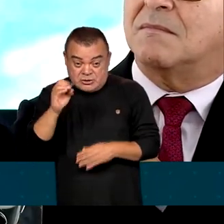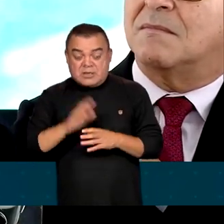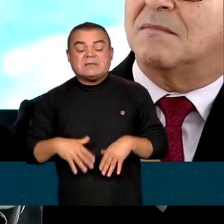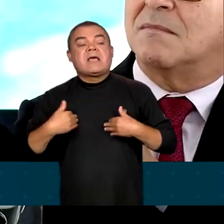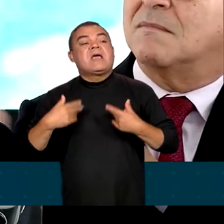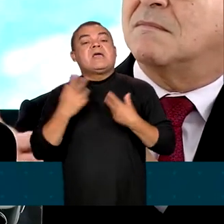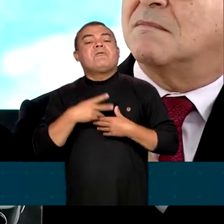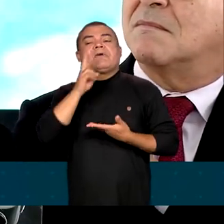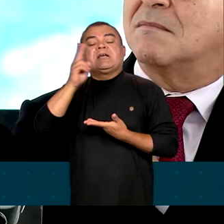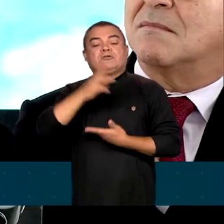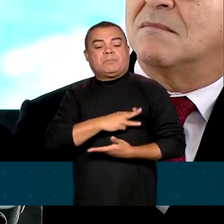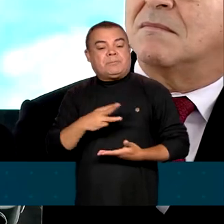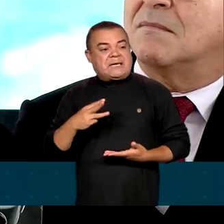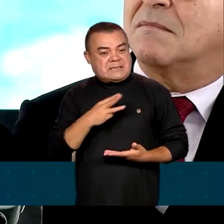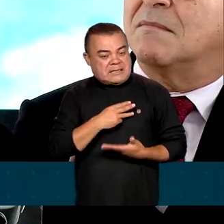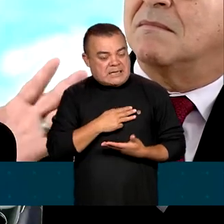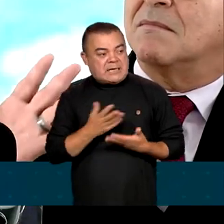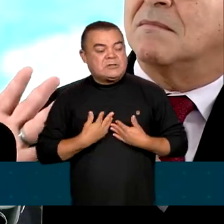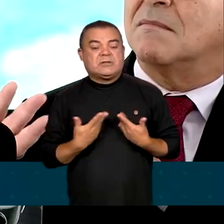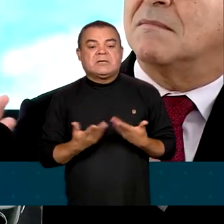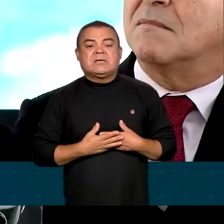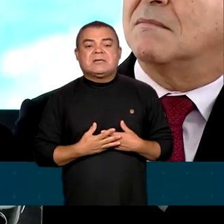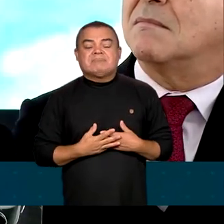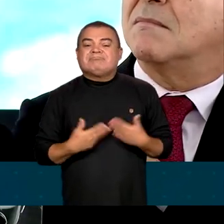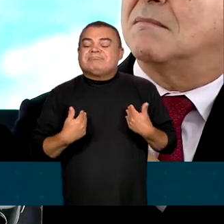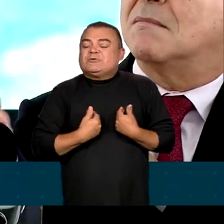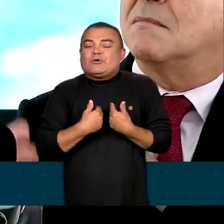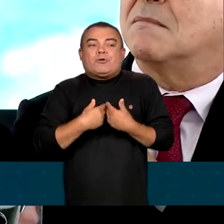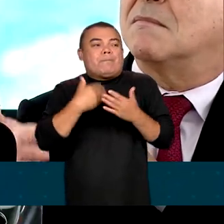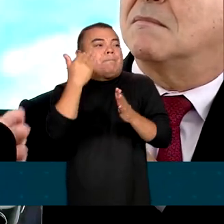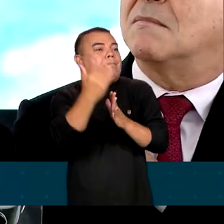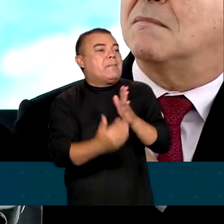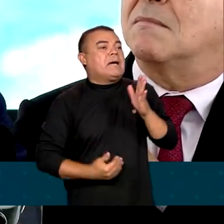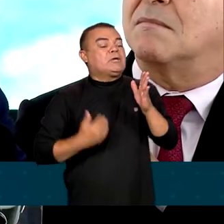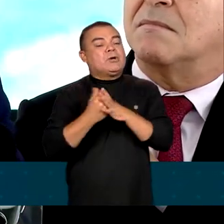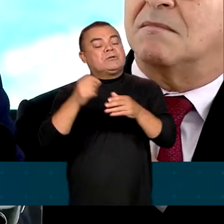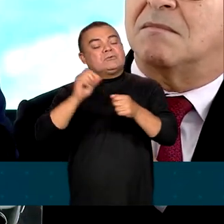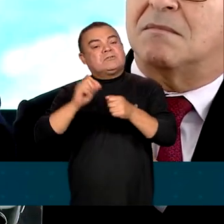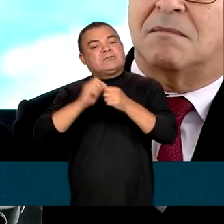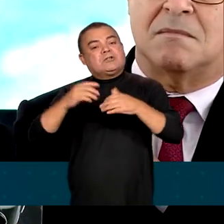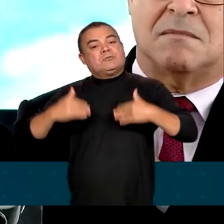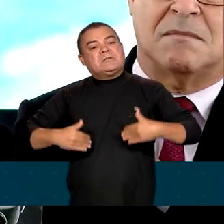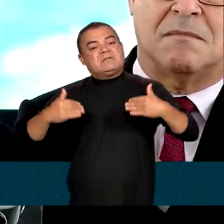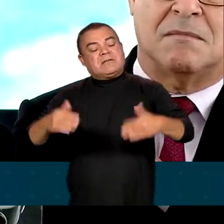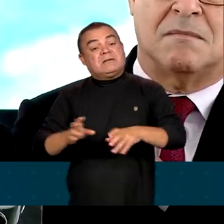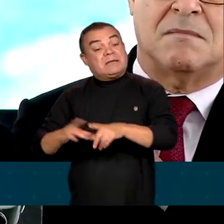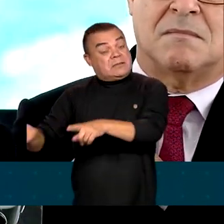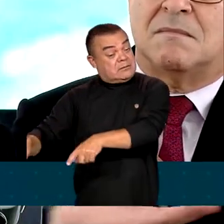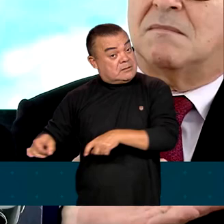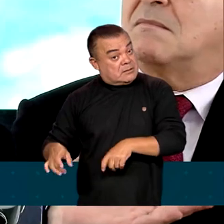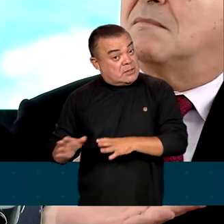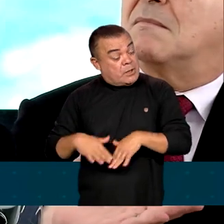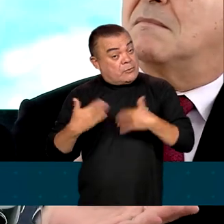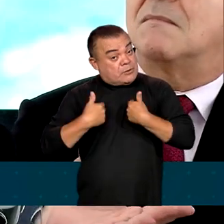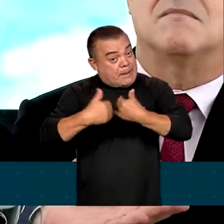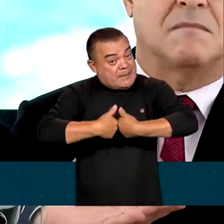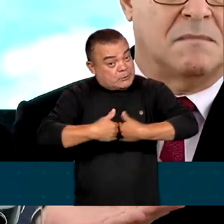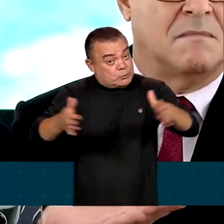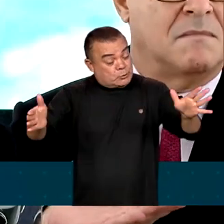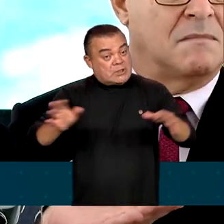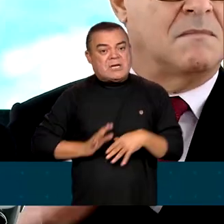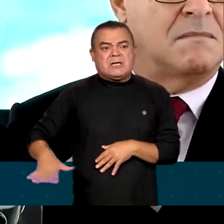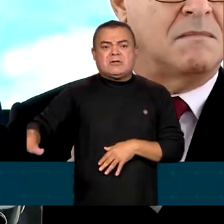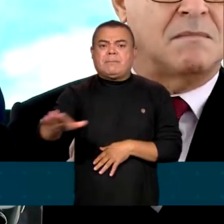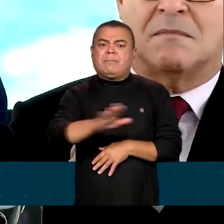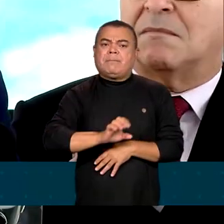presidente dos feitos, que foi, sem sombra de dúvida, o maior dos feitos do Ministério da Agricultura nos 100 dias, foram aberturas de mercados.